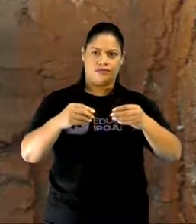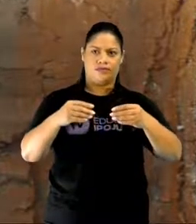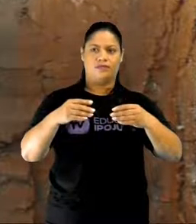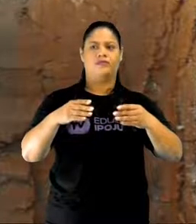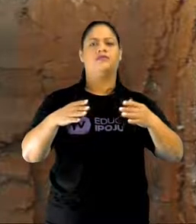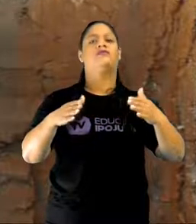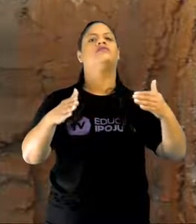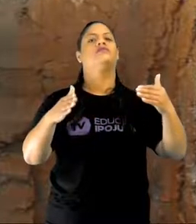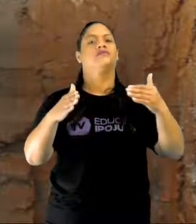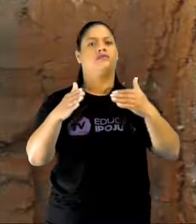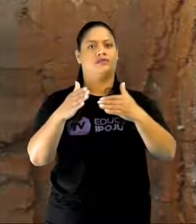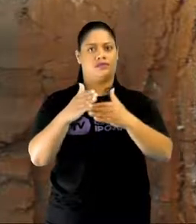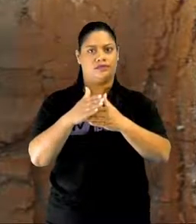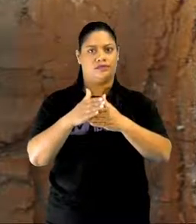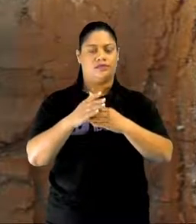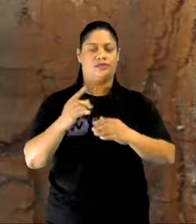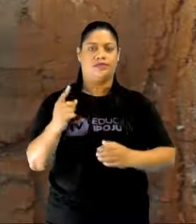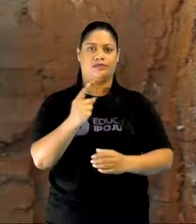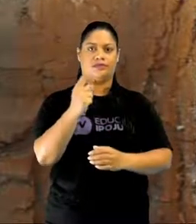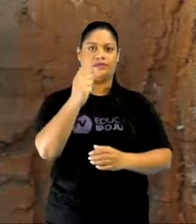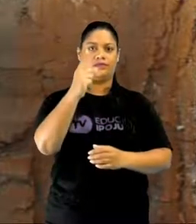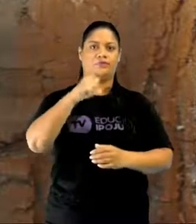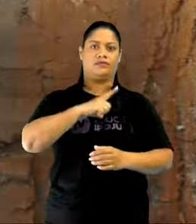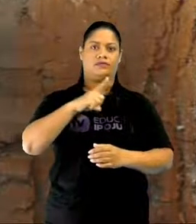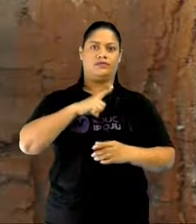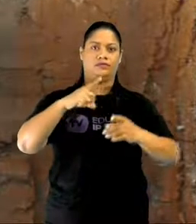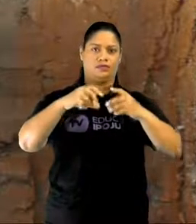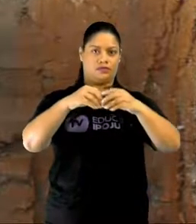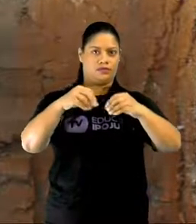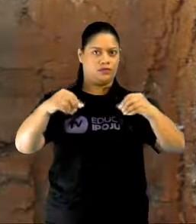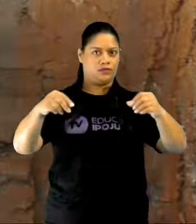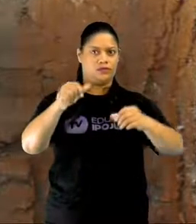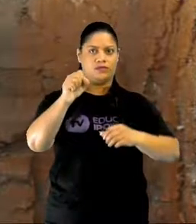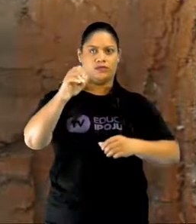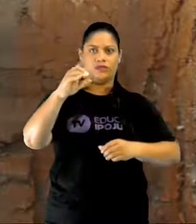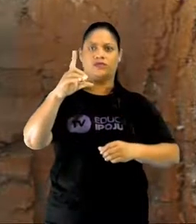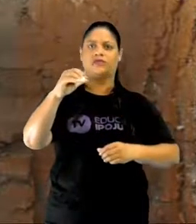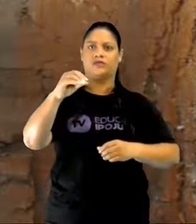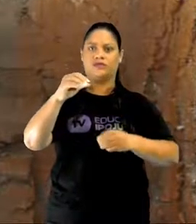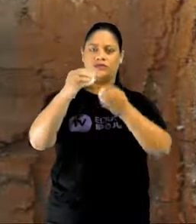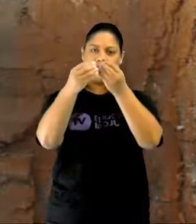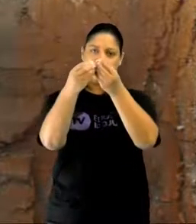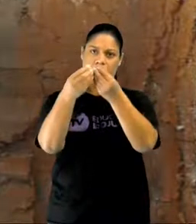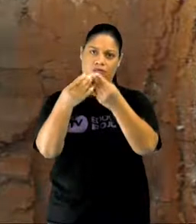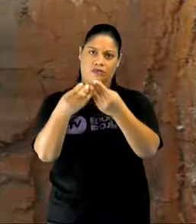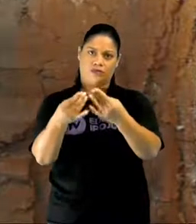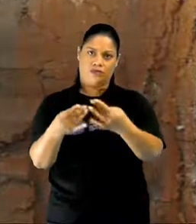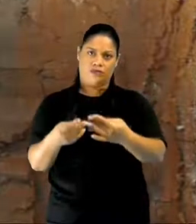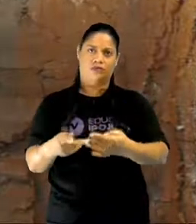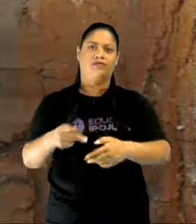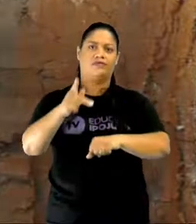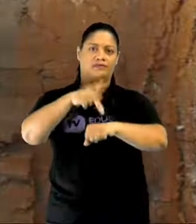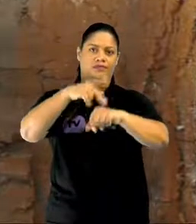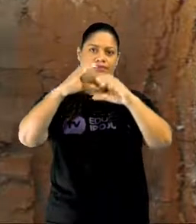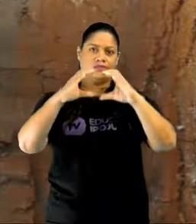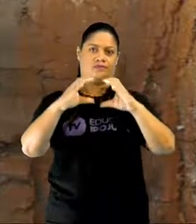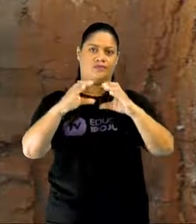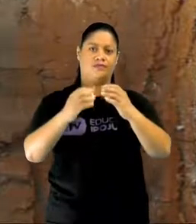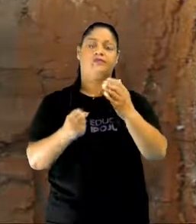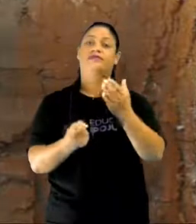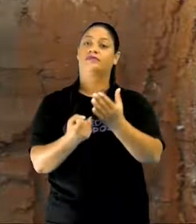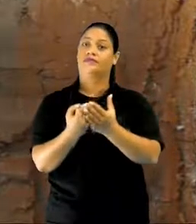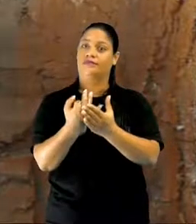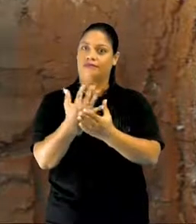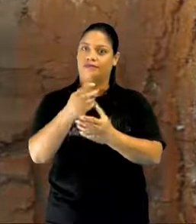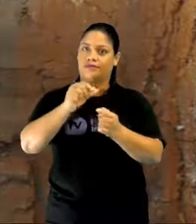chegar na parte mais alta, onde tem o solo propriamente dito. É a decomposição da rocha que acontece e